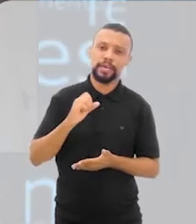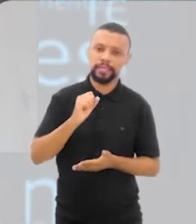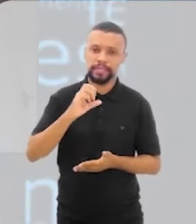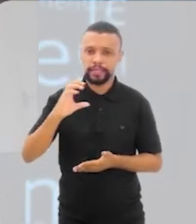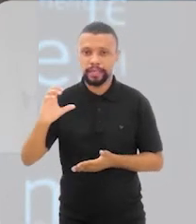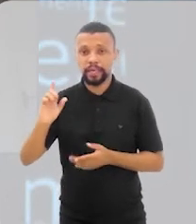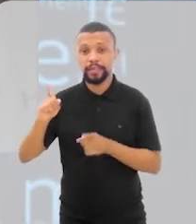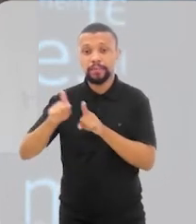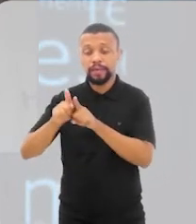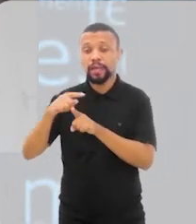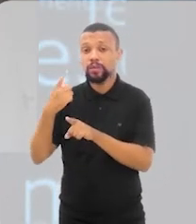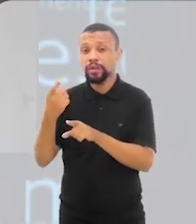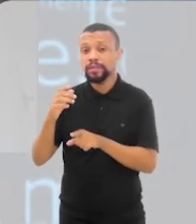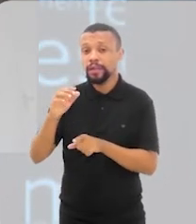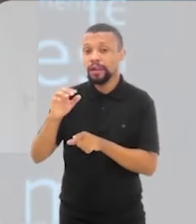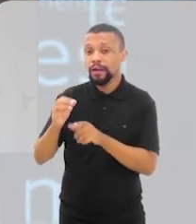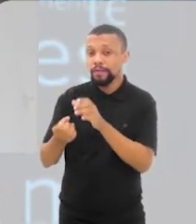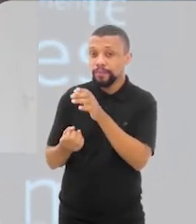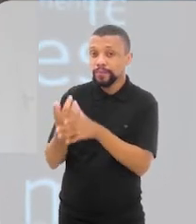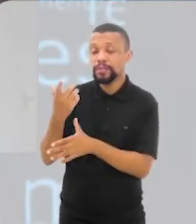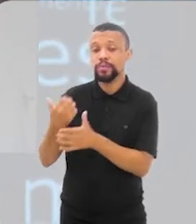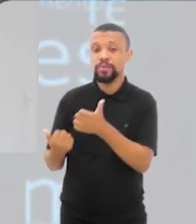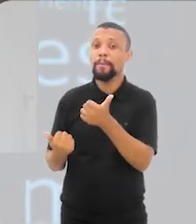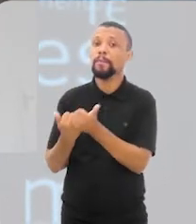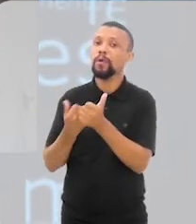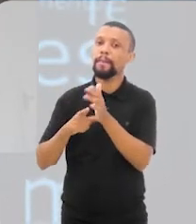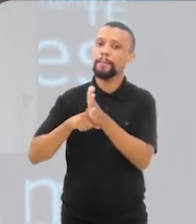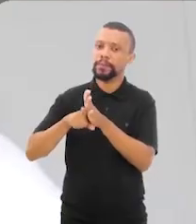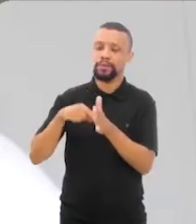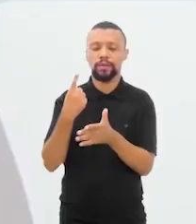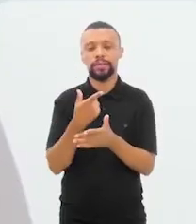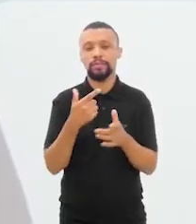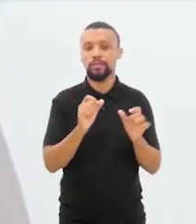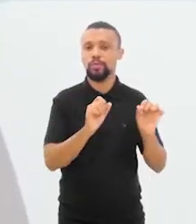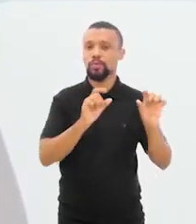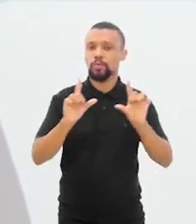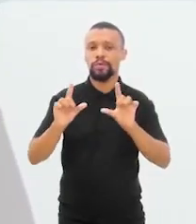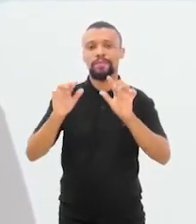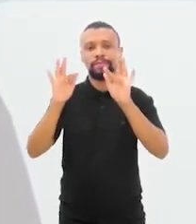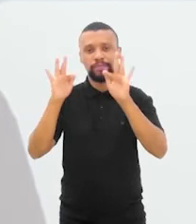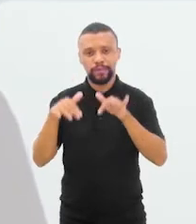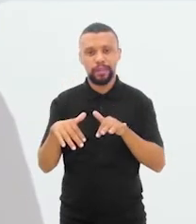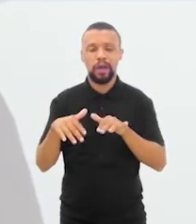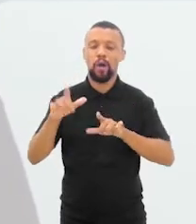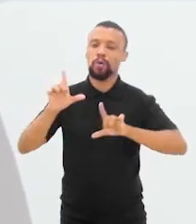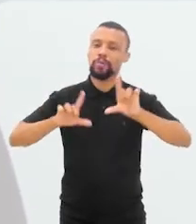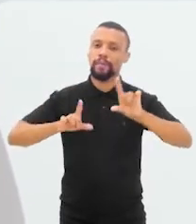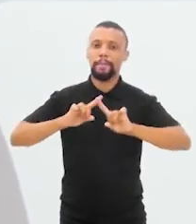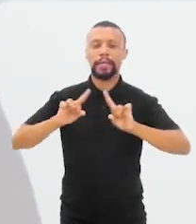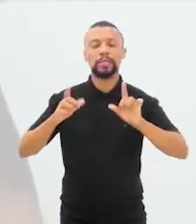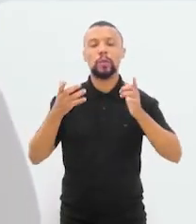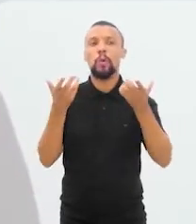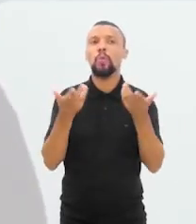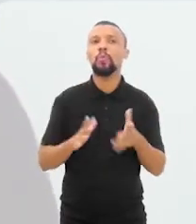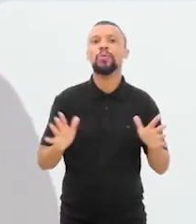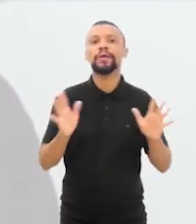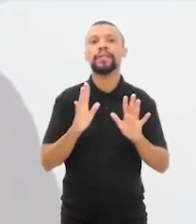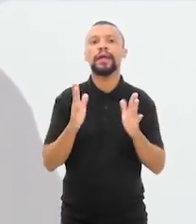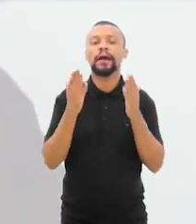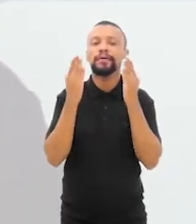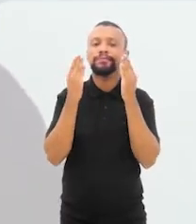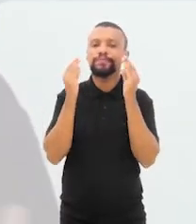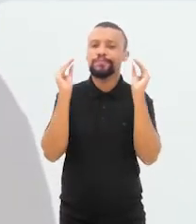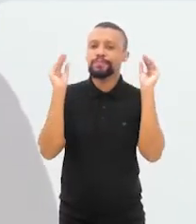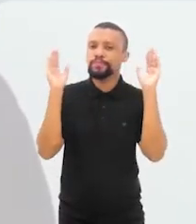Governo de Estado, nesse sentido, e da nossa Fundação de Apoio à Pesquisa. A gente está caminhando para o final do programa, mas eu não queria